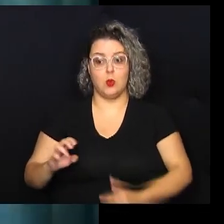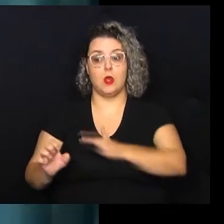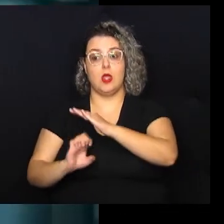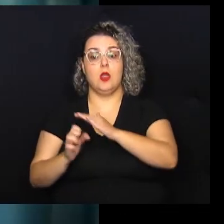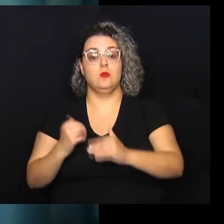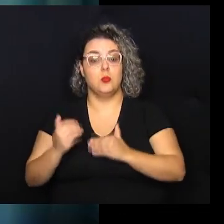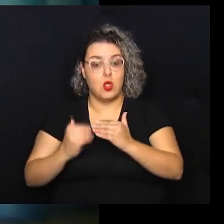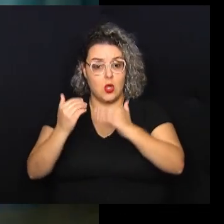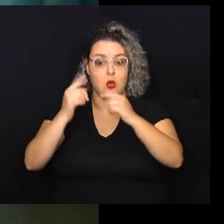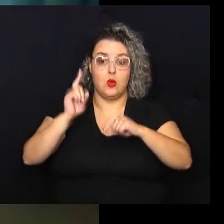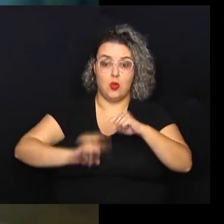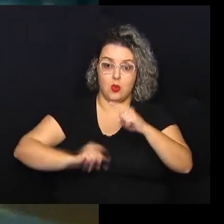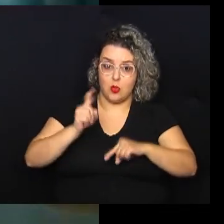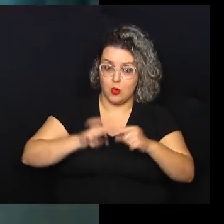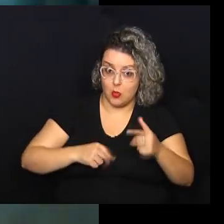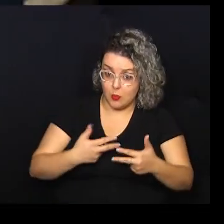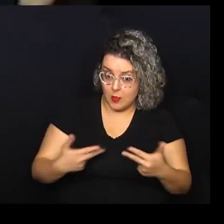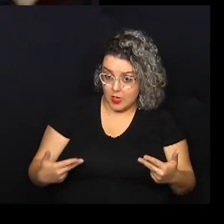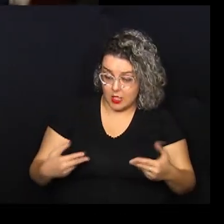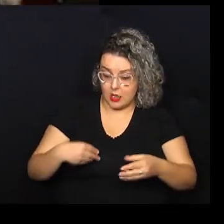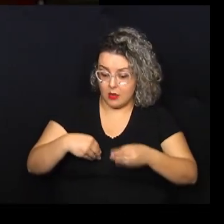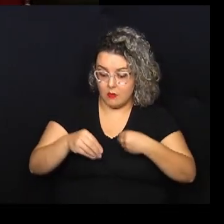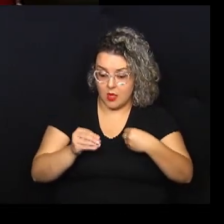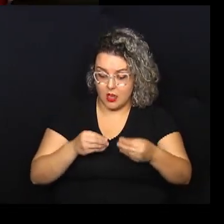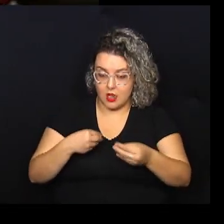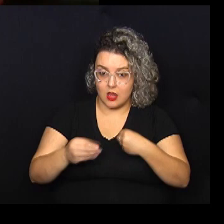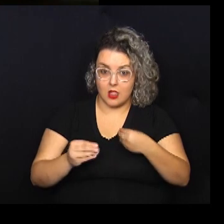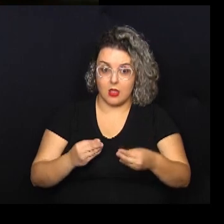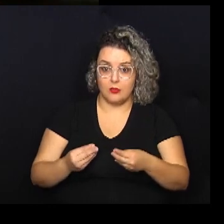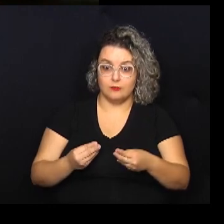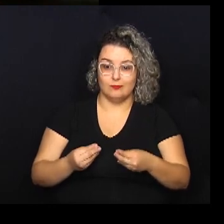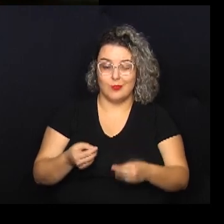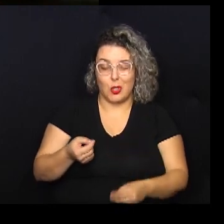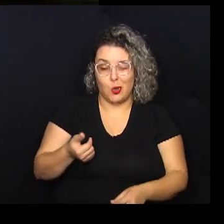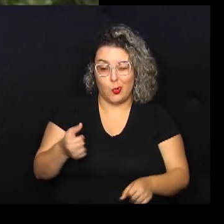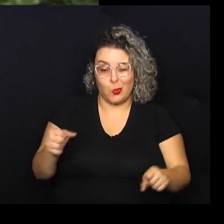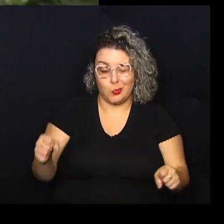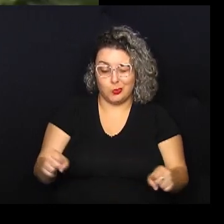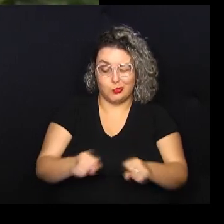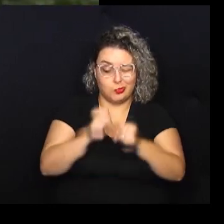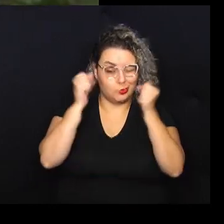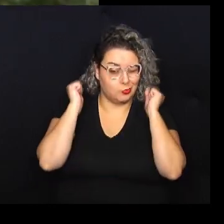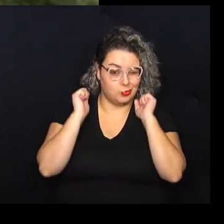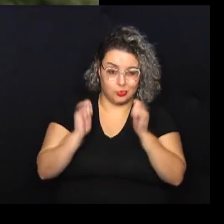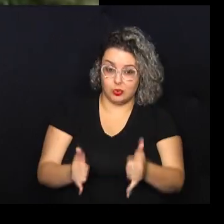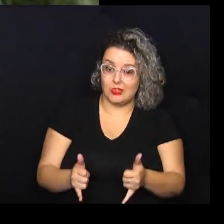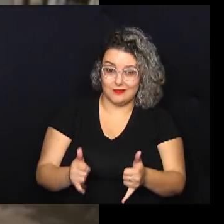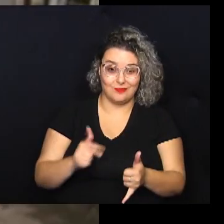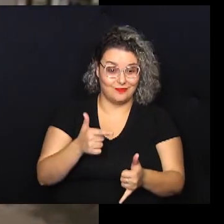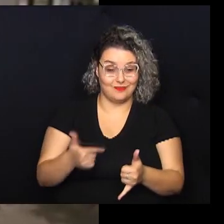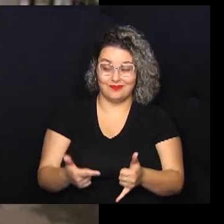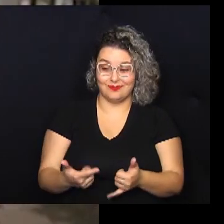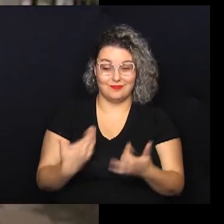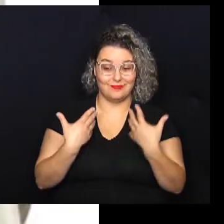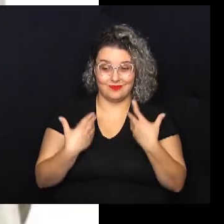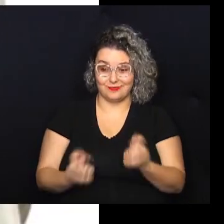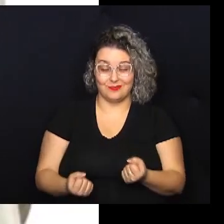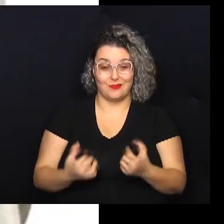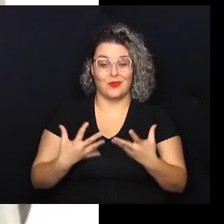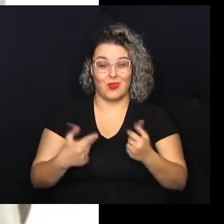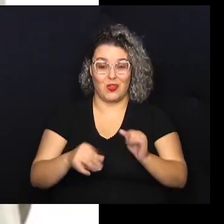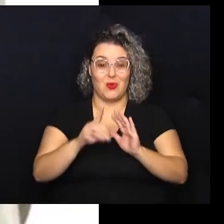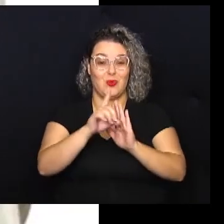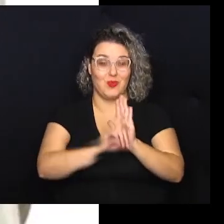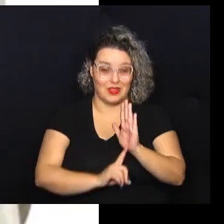a empresa que fabricava materiais plásticos estava em vias de falência. Sem perspectivas de receber